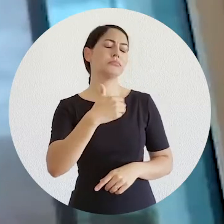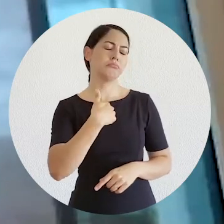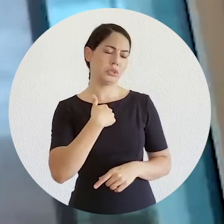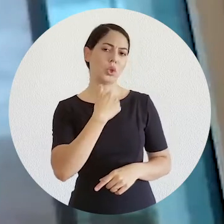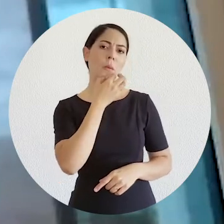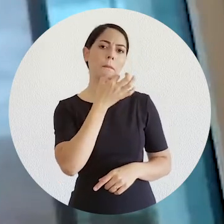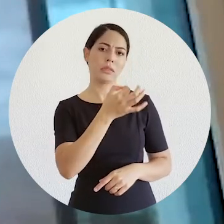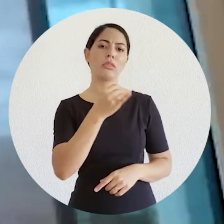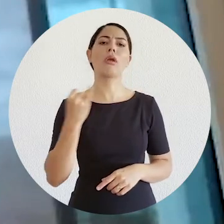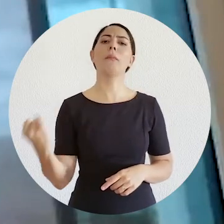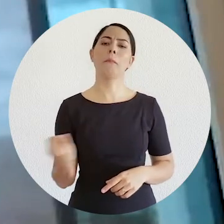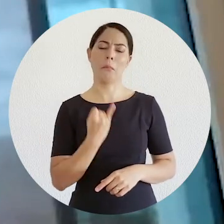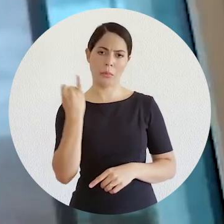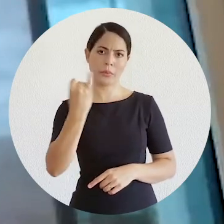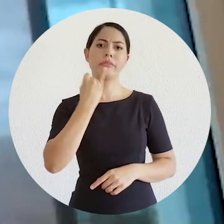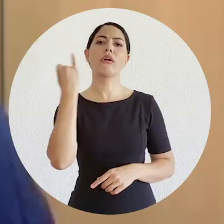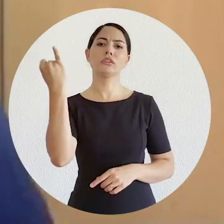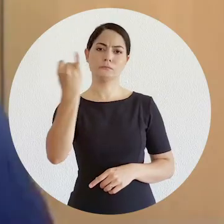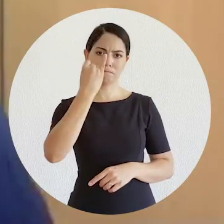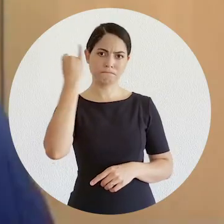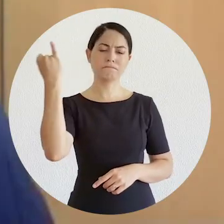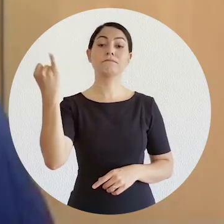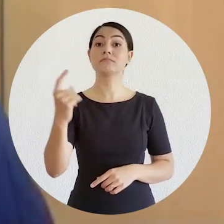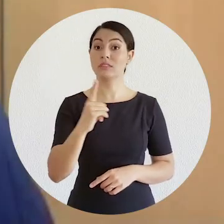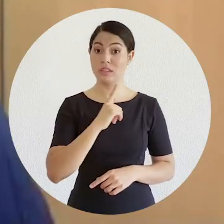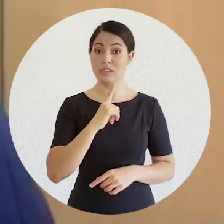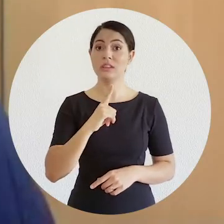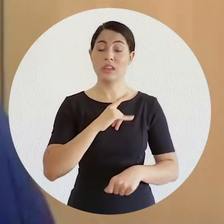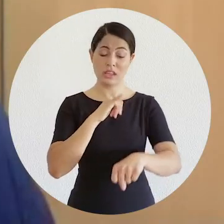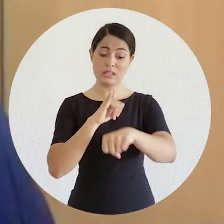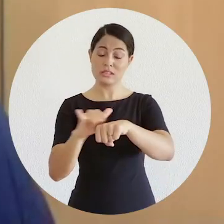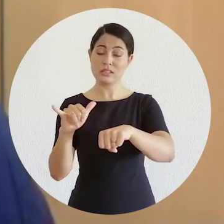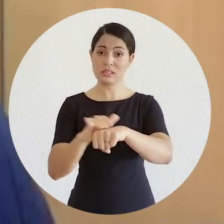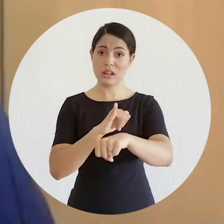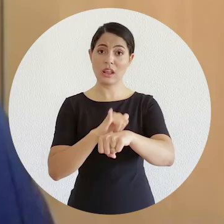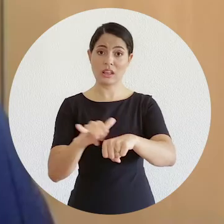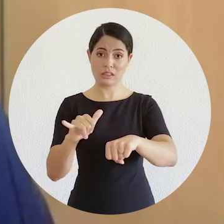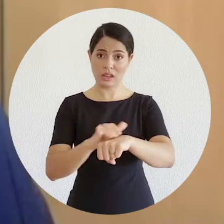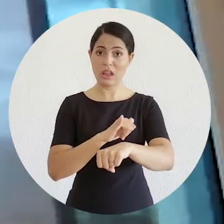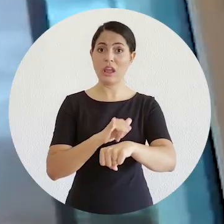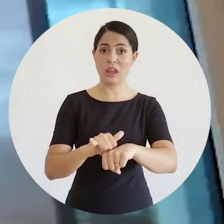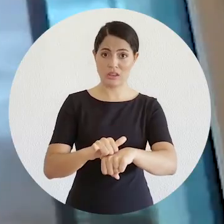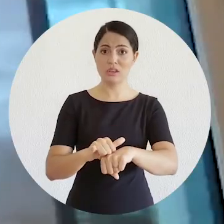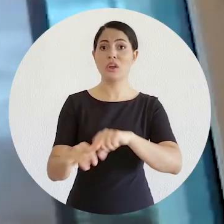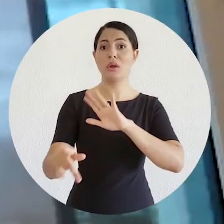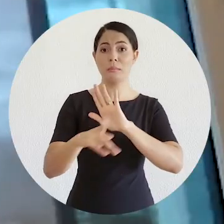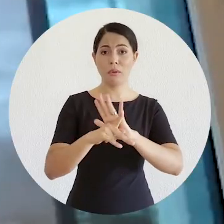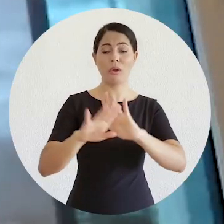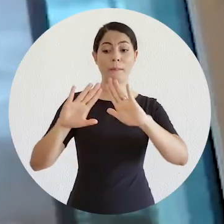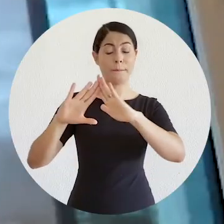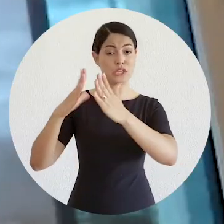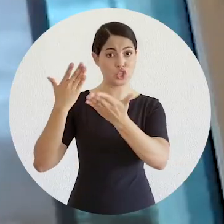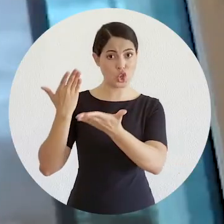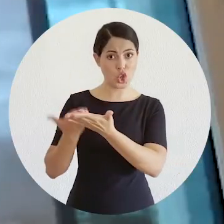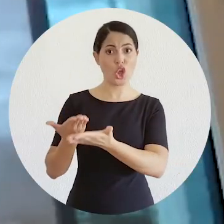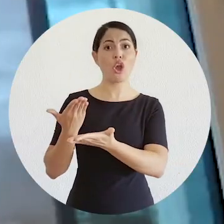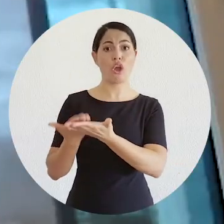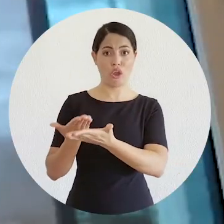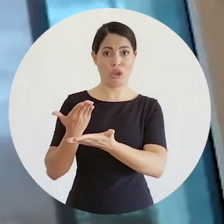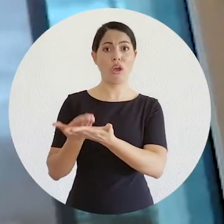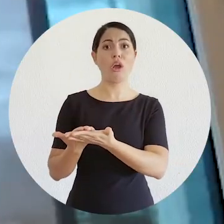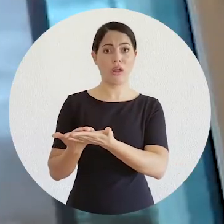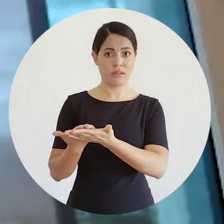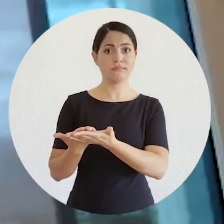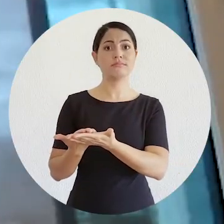evidentemente, é muito importante que os institutos jurídicos e os instrumentos sejam aprendidos na escola e